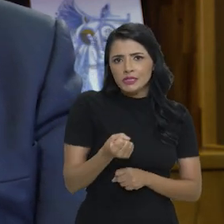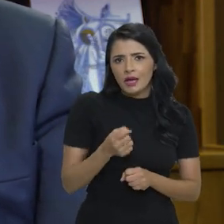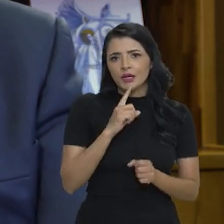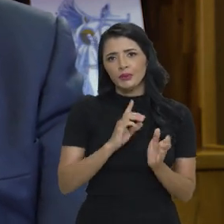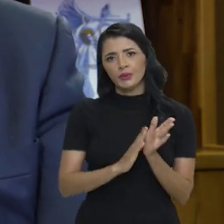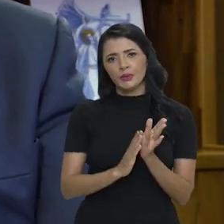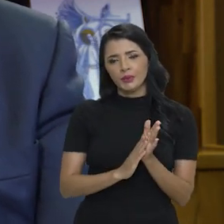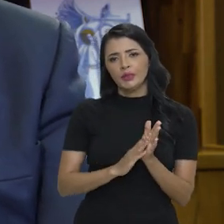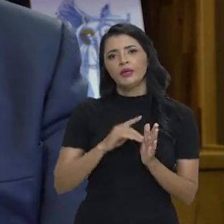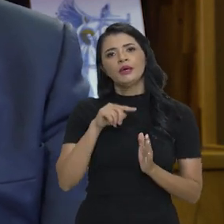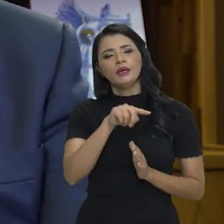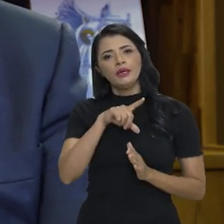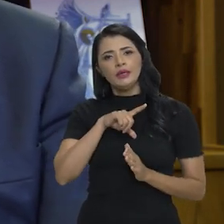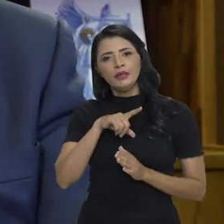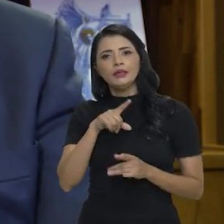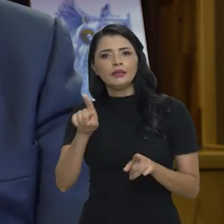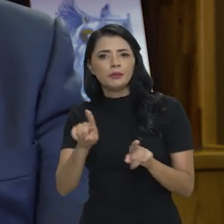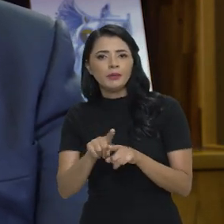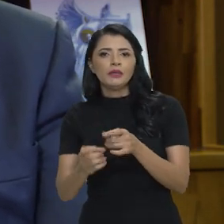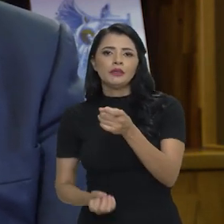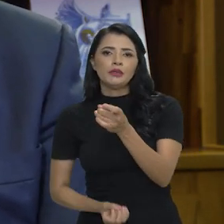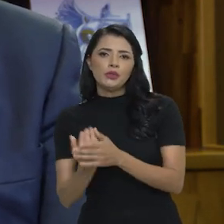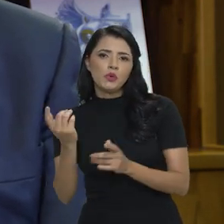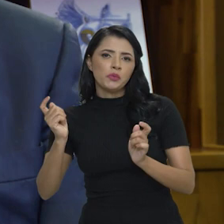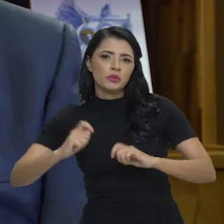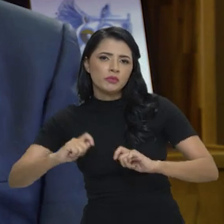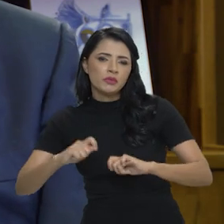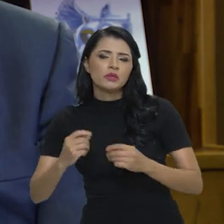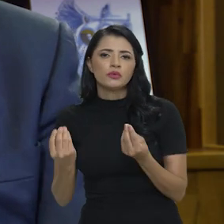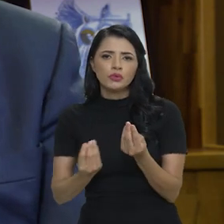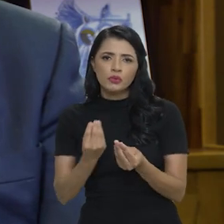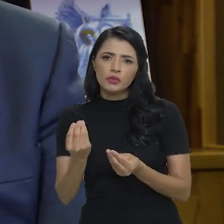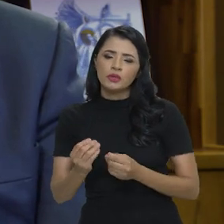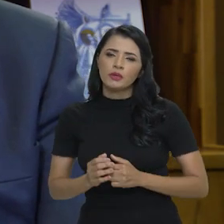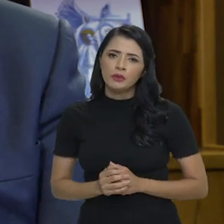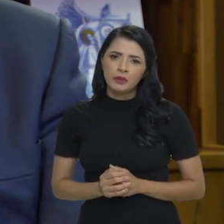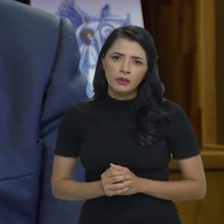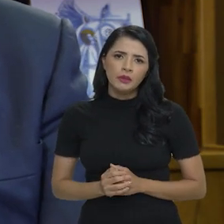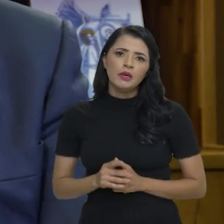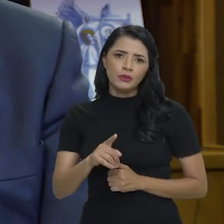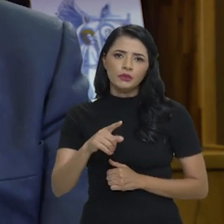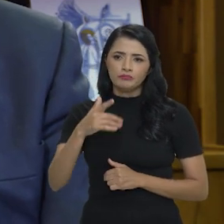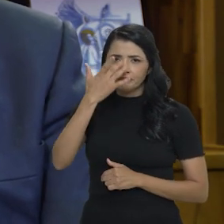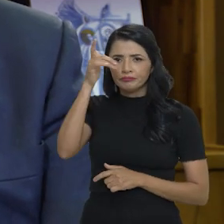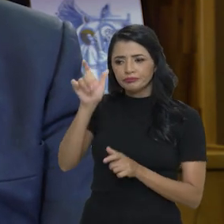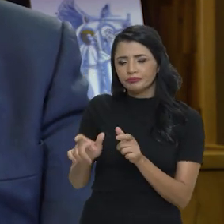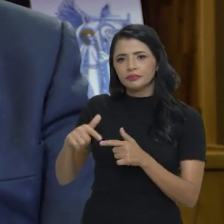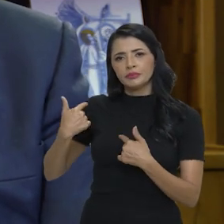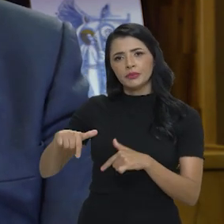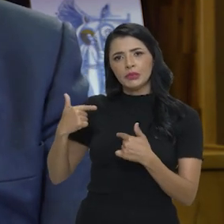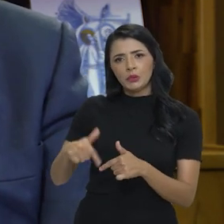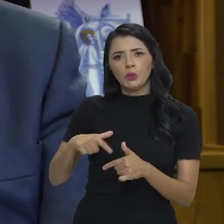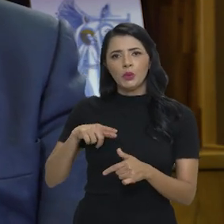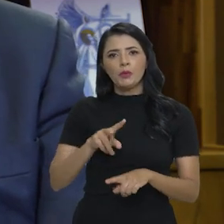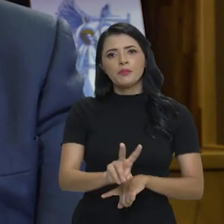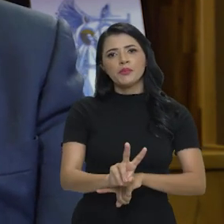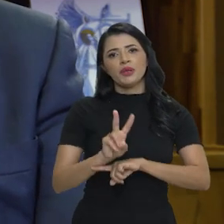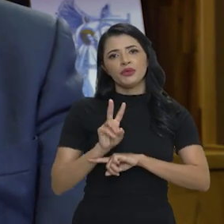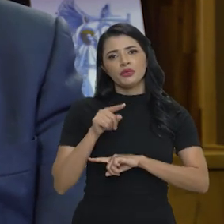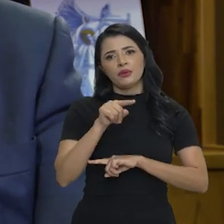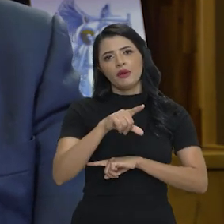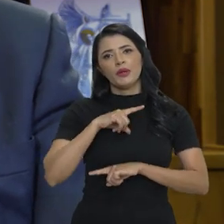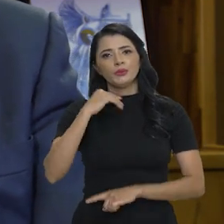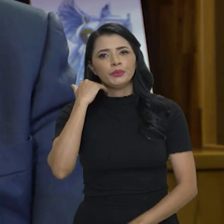aniversário e junto ao saque aniversário criou-se a possibilidade de os trabalhadores tomarem